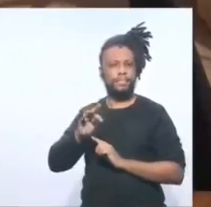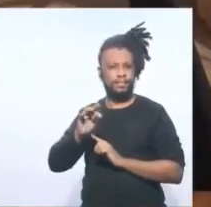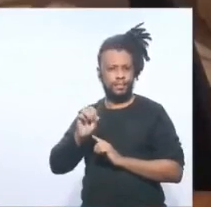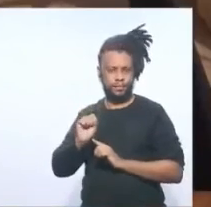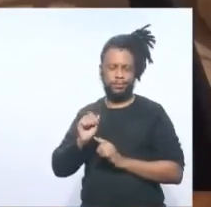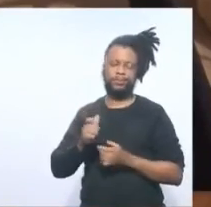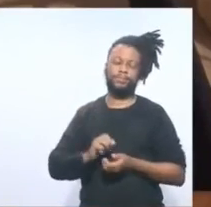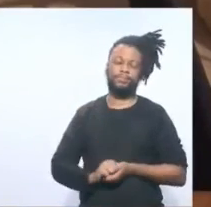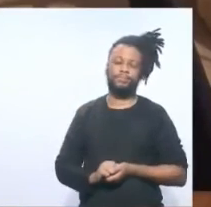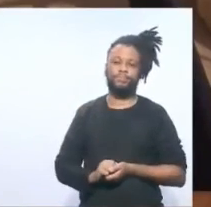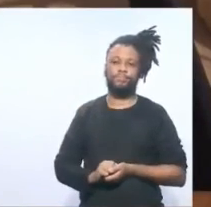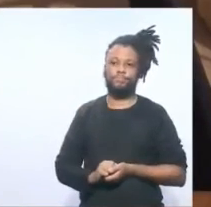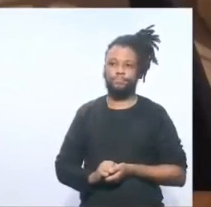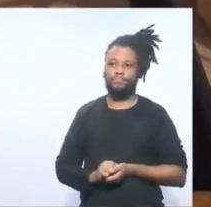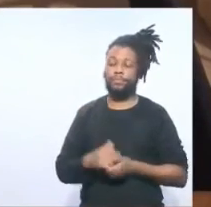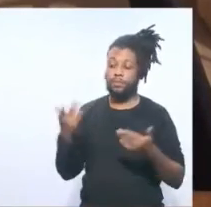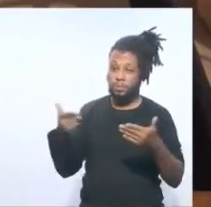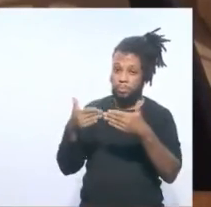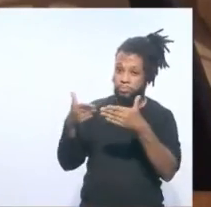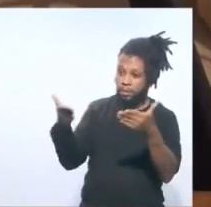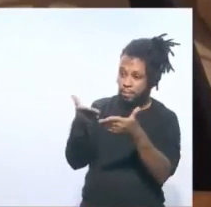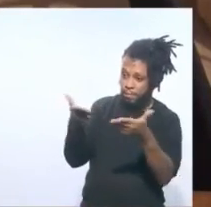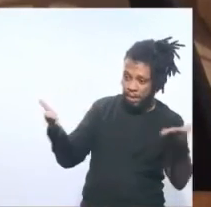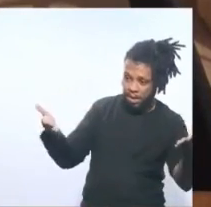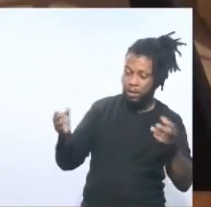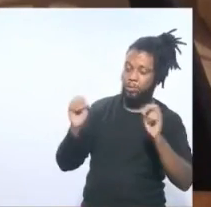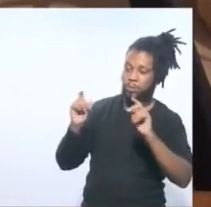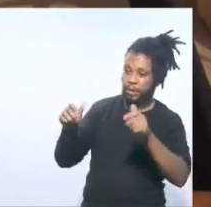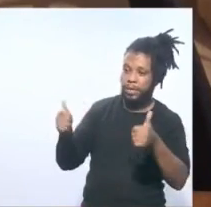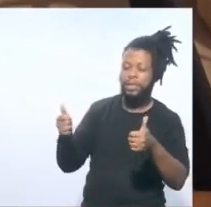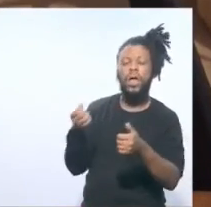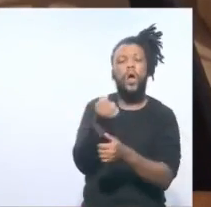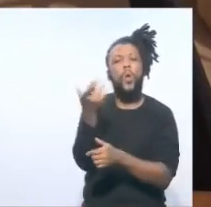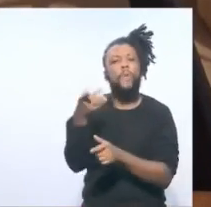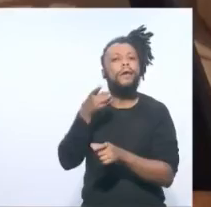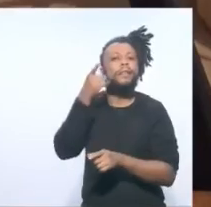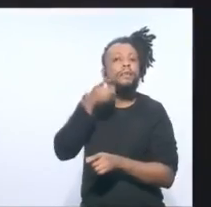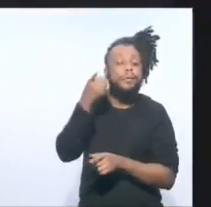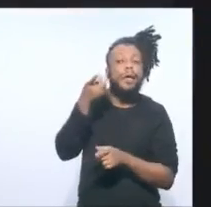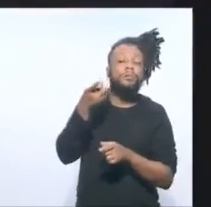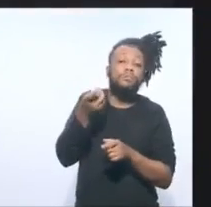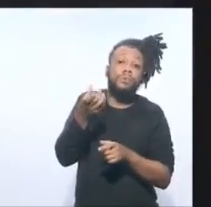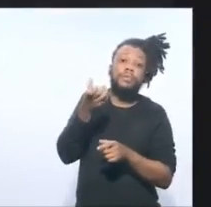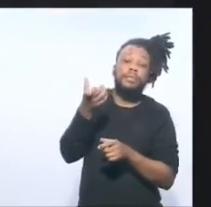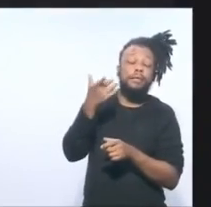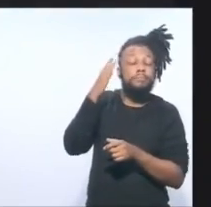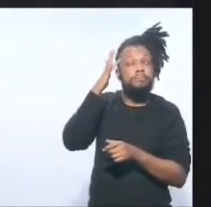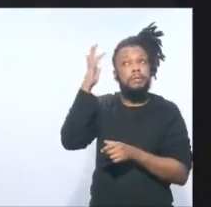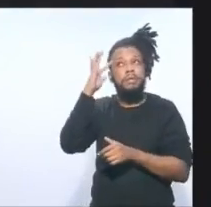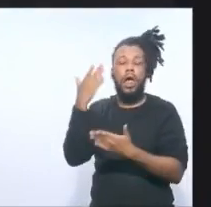Quem quiser, também está aberto, porque algumas deputadas ficaram de estudar. Obrigado, deputado.